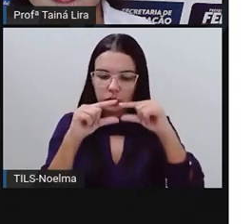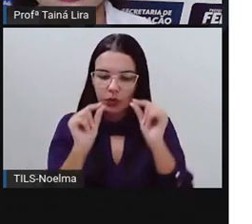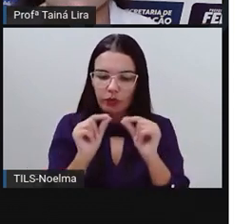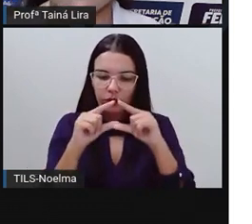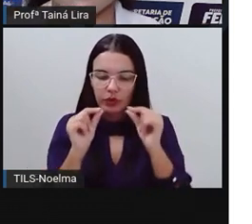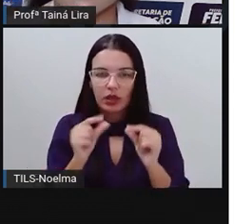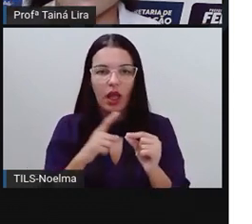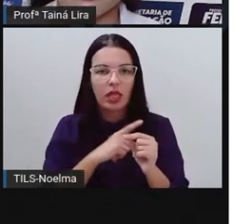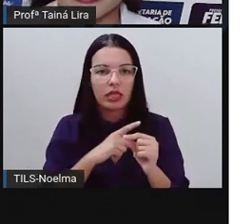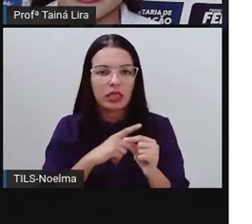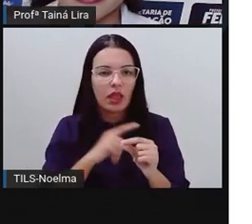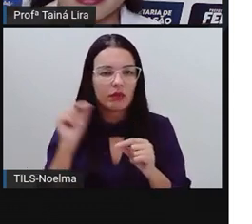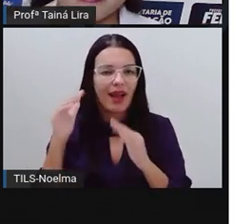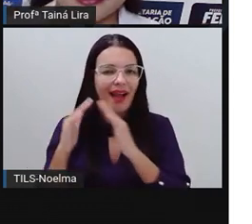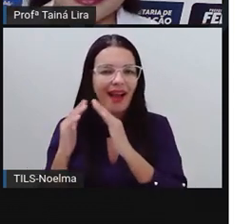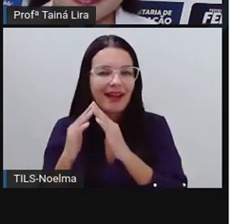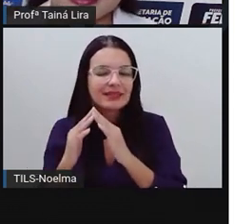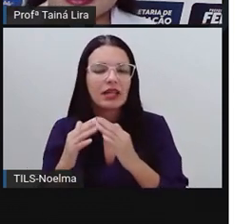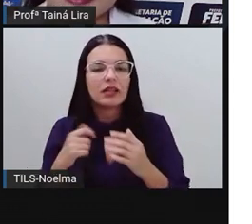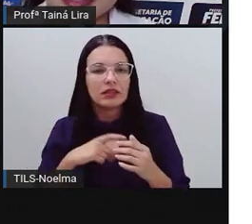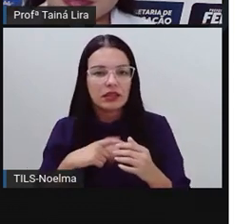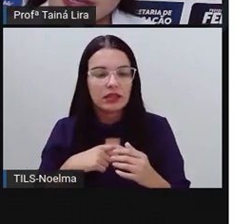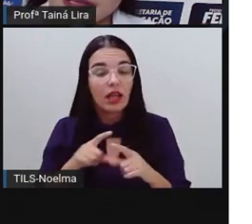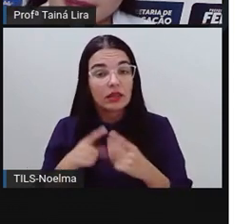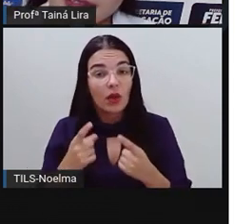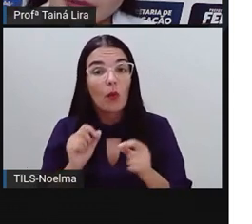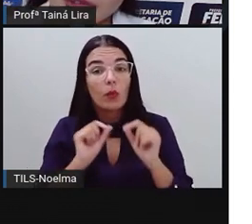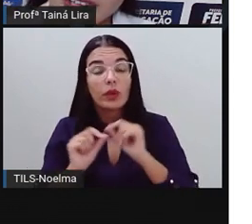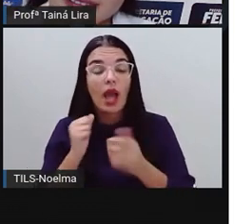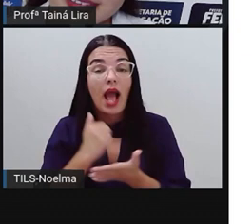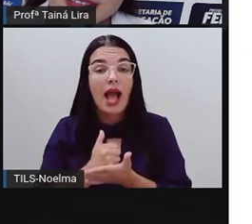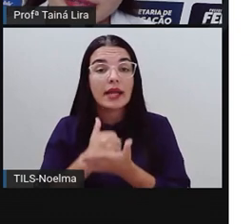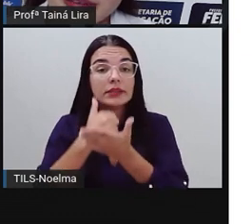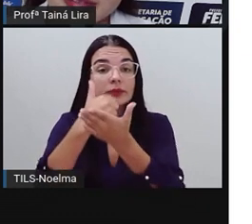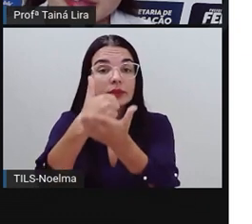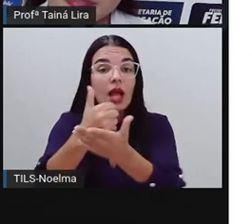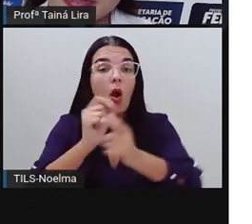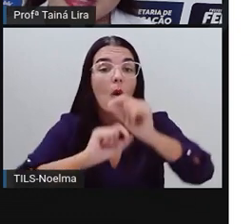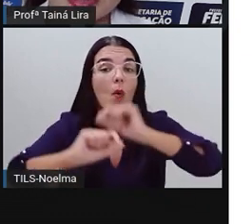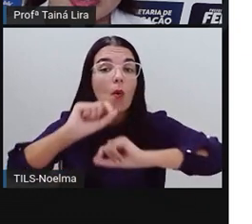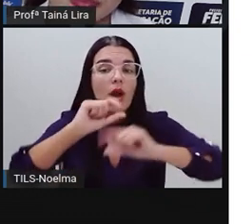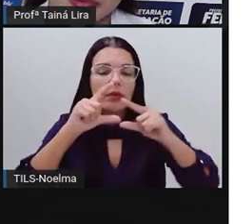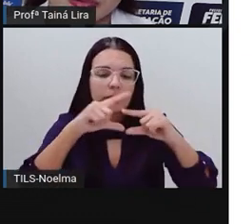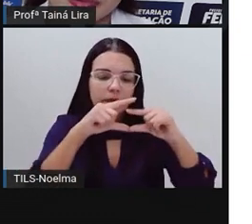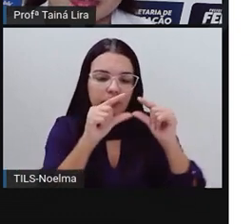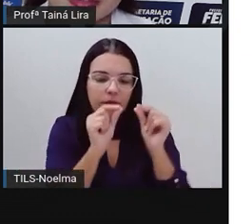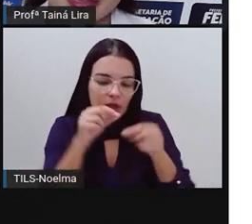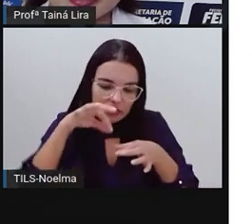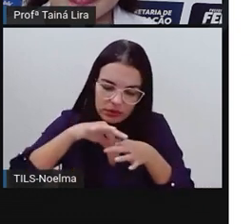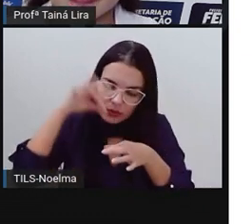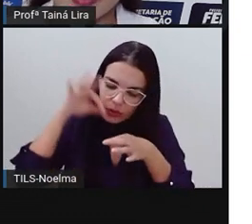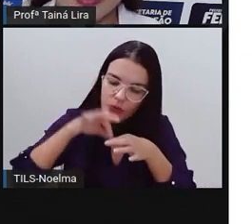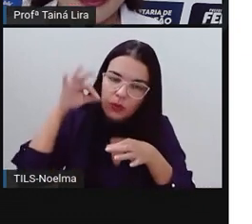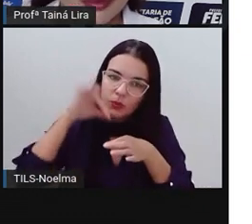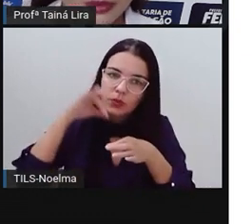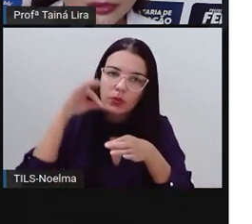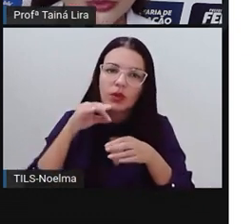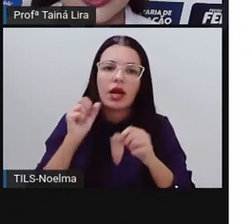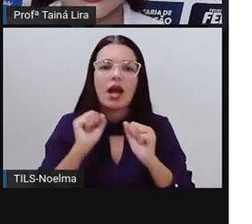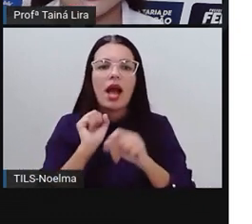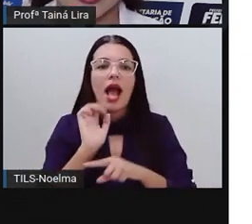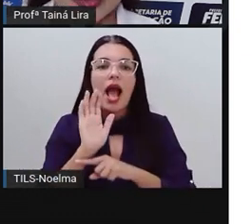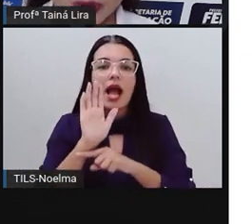casa. Então, pra que é, Pró que vai servir? Então, aqui a imagem do chazinho e aqui as folhinhas de boldo, certo? O